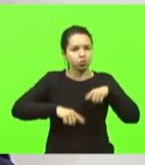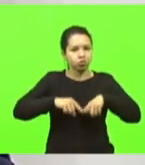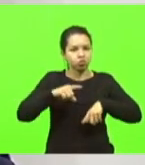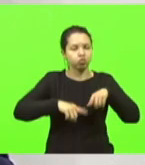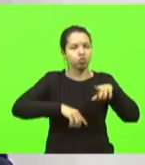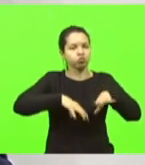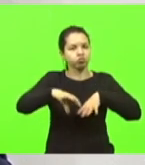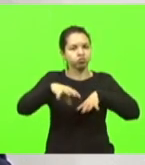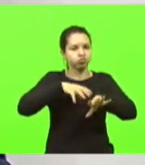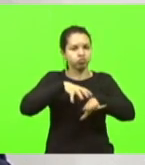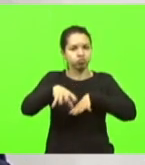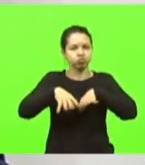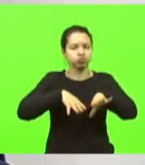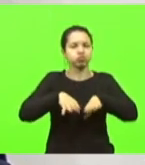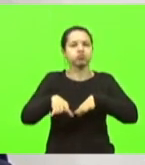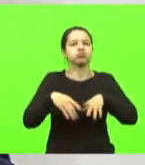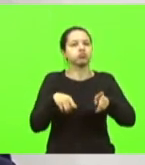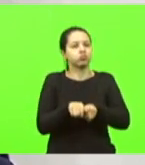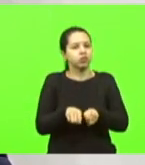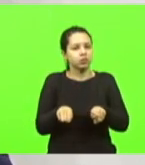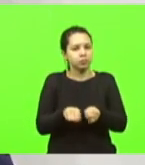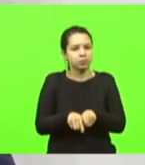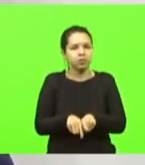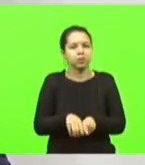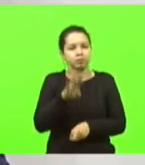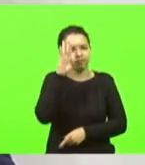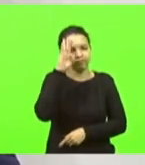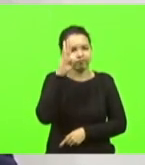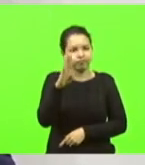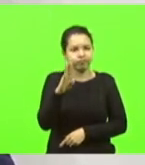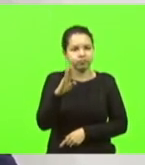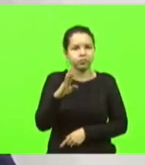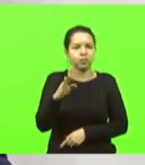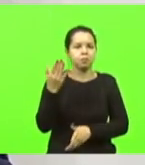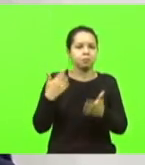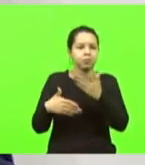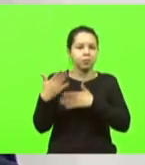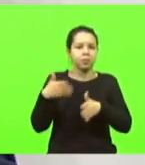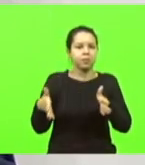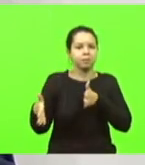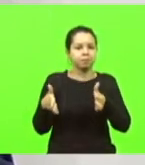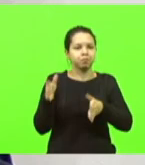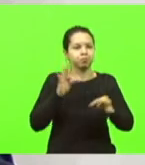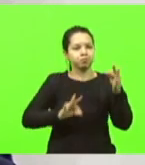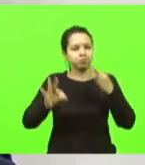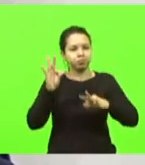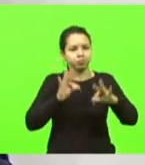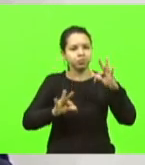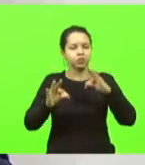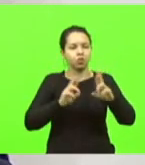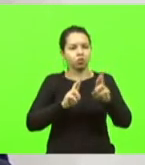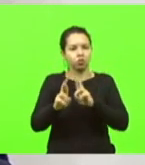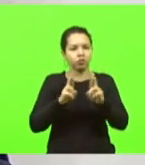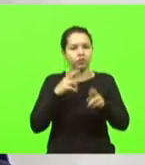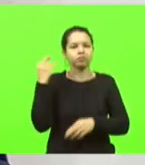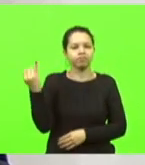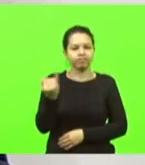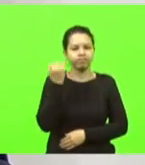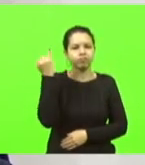escoamento de produção, mas sim, principalmente, quando na época de turismo. Então, é rodovia muito importante,